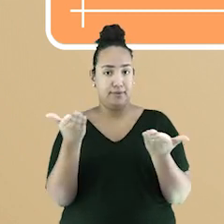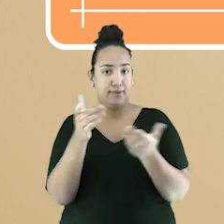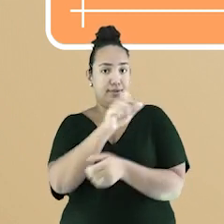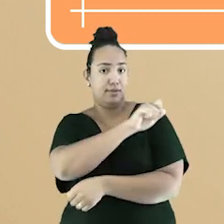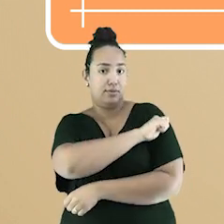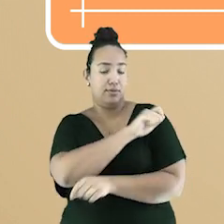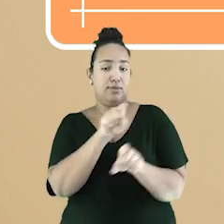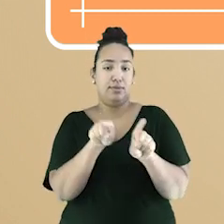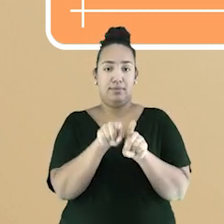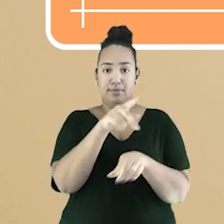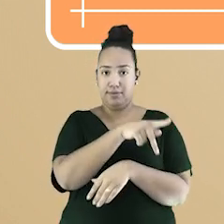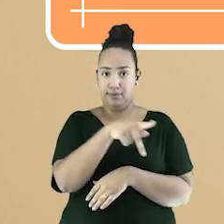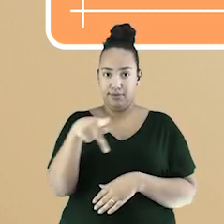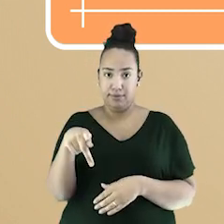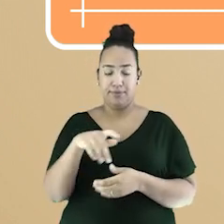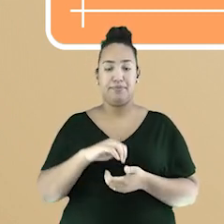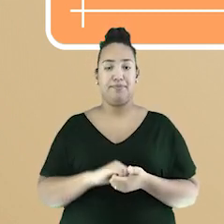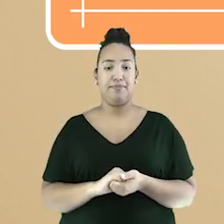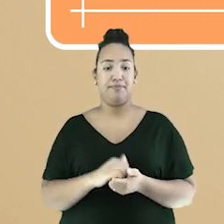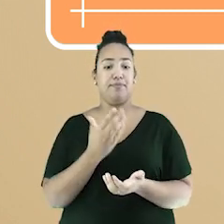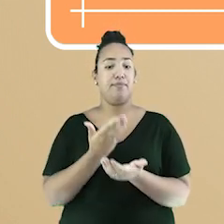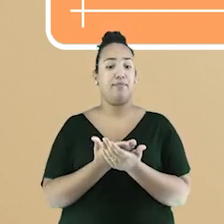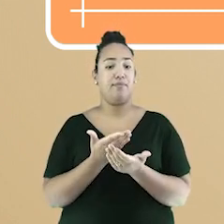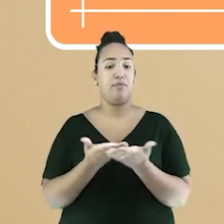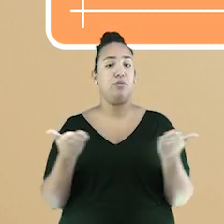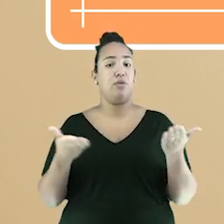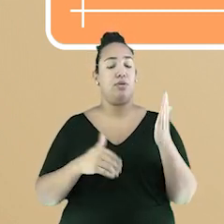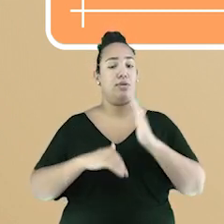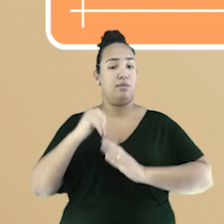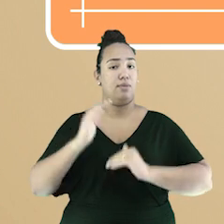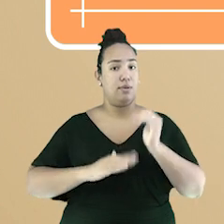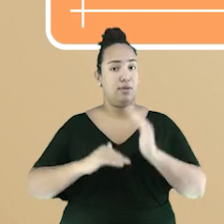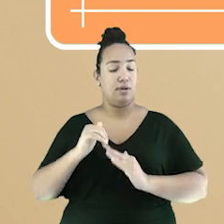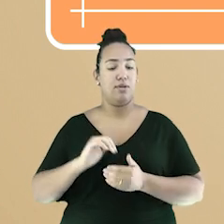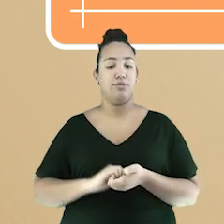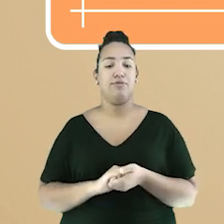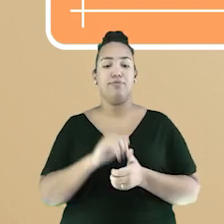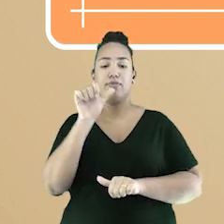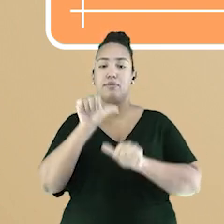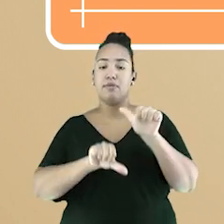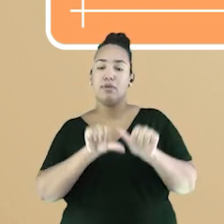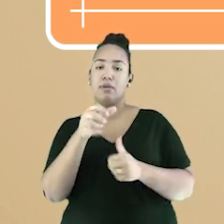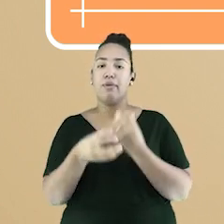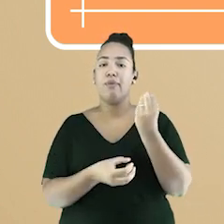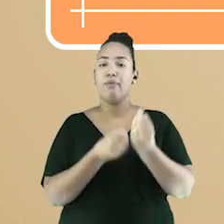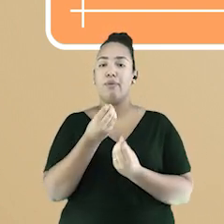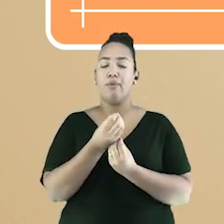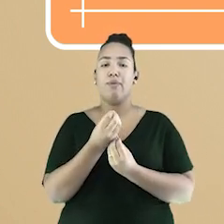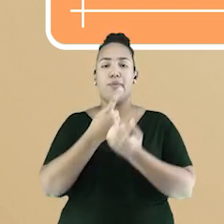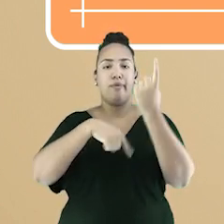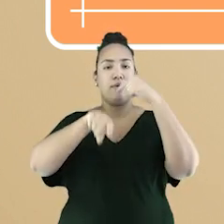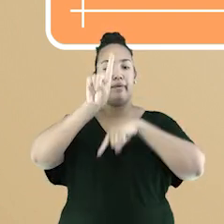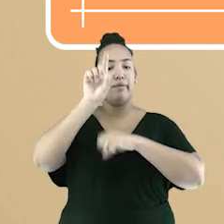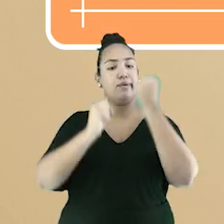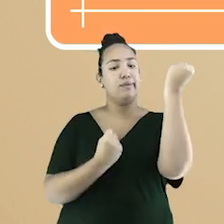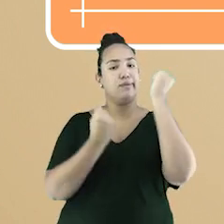para vocês, alunos e professores, se organizarem. Essa aula trabalha com a habilidade analisar os impactos da Revolução Industrial